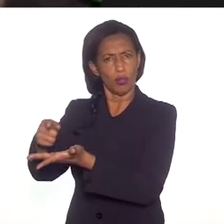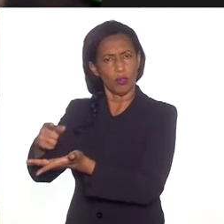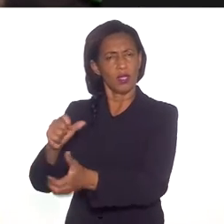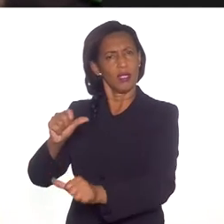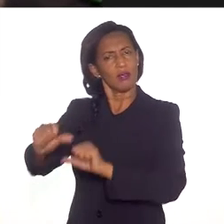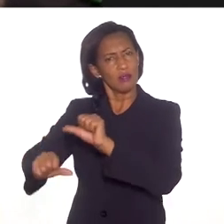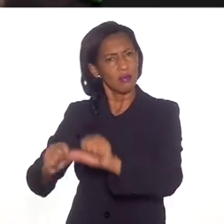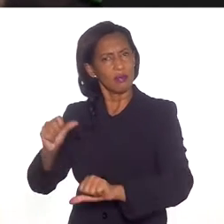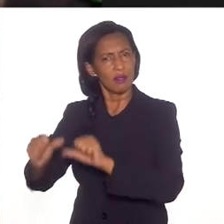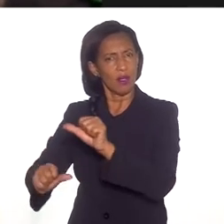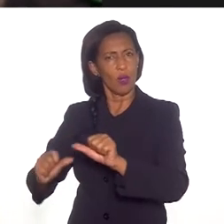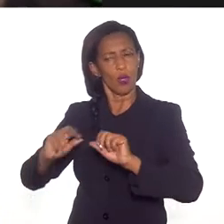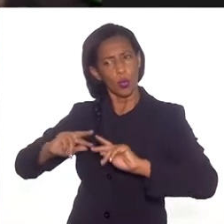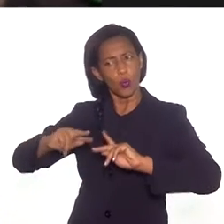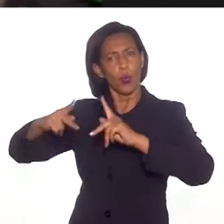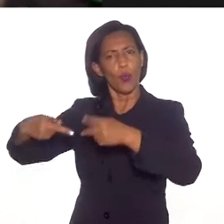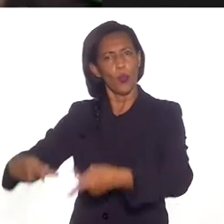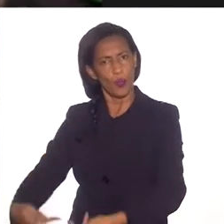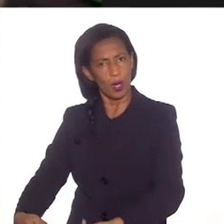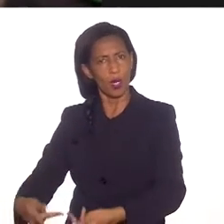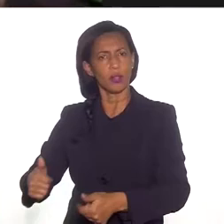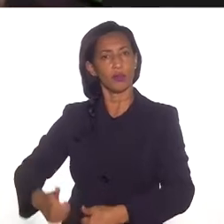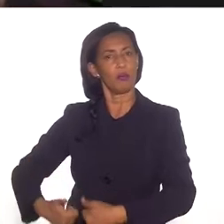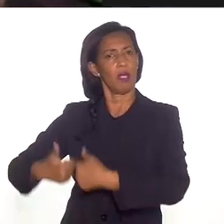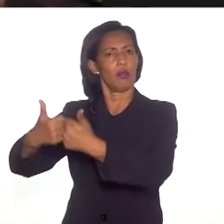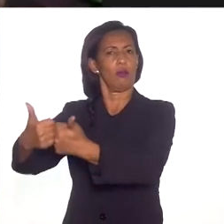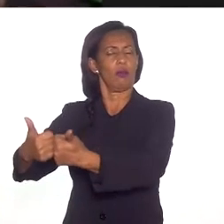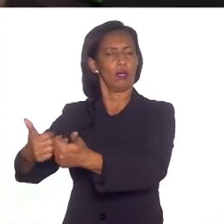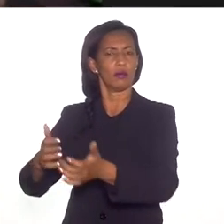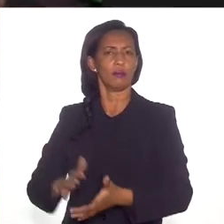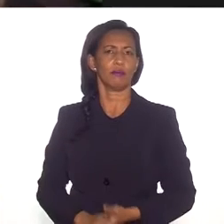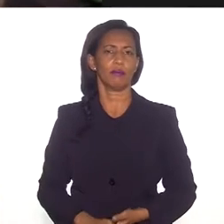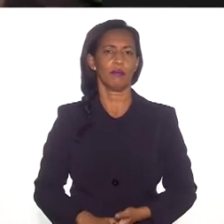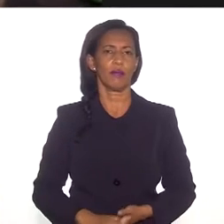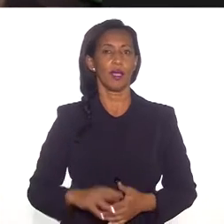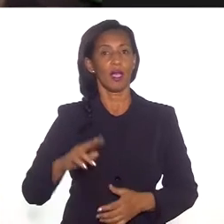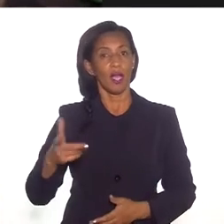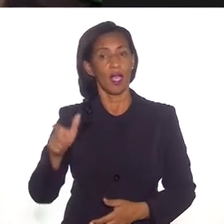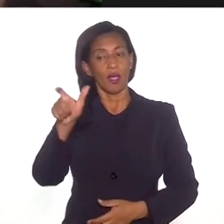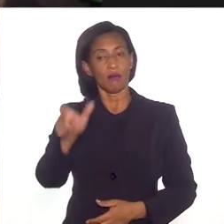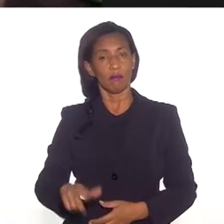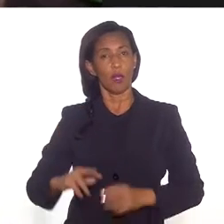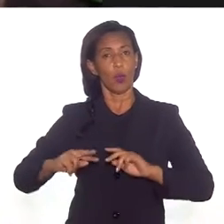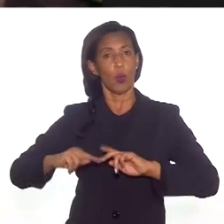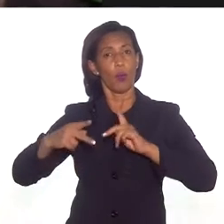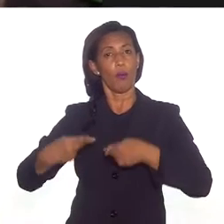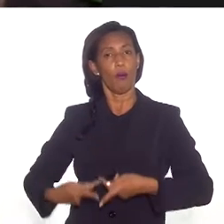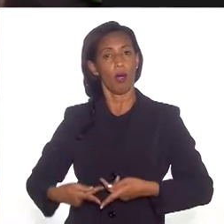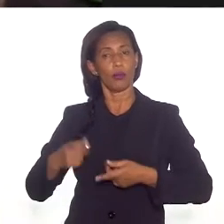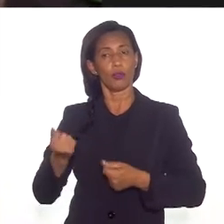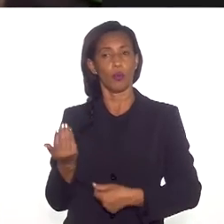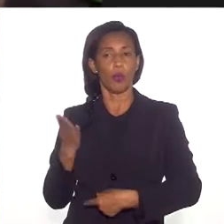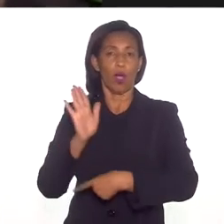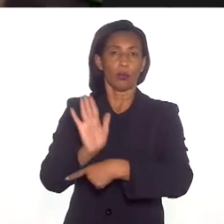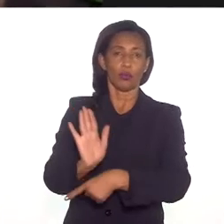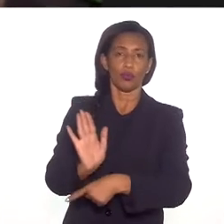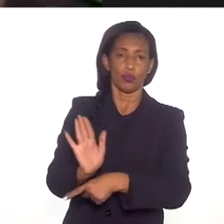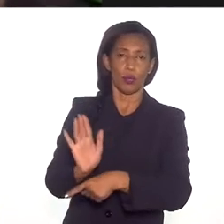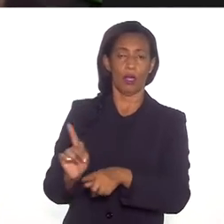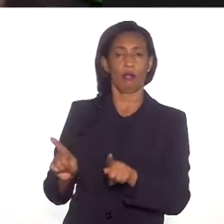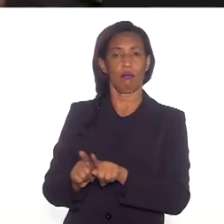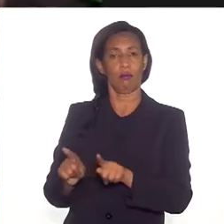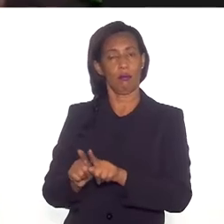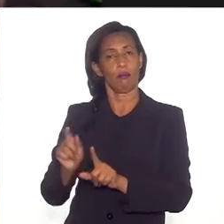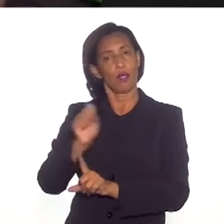que eles se transformem em humanos melhores, em humanos que possam contribuir para a nossa